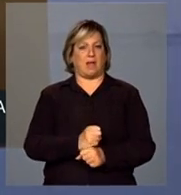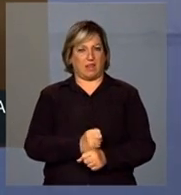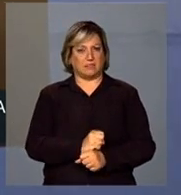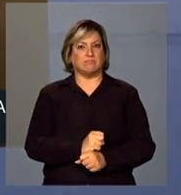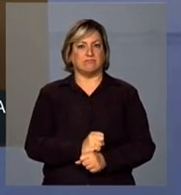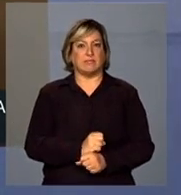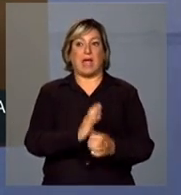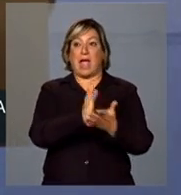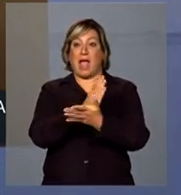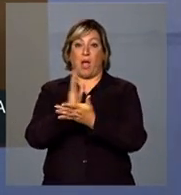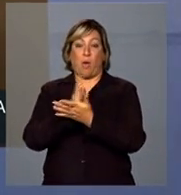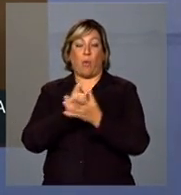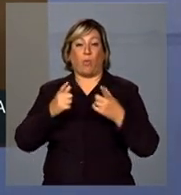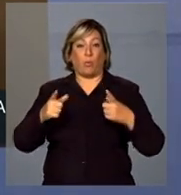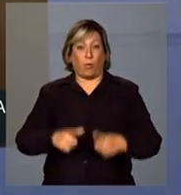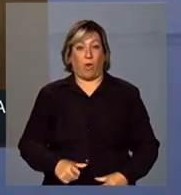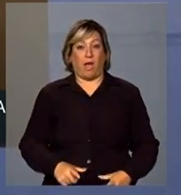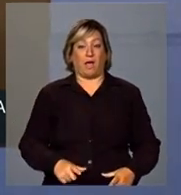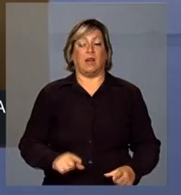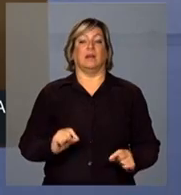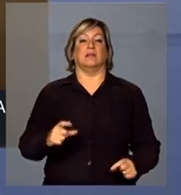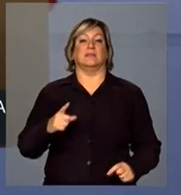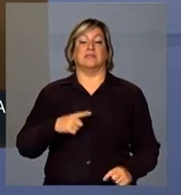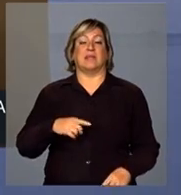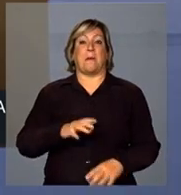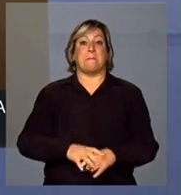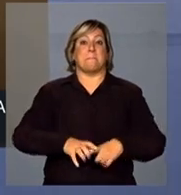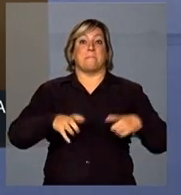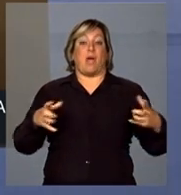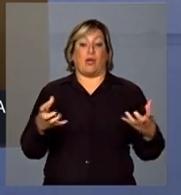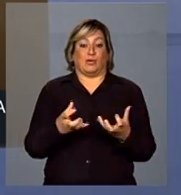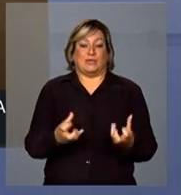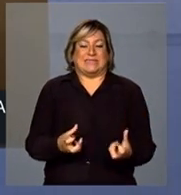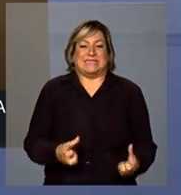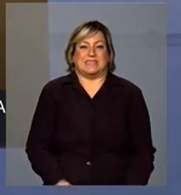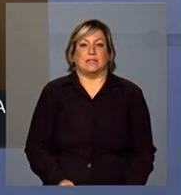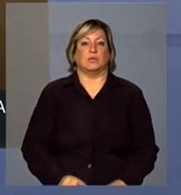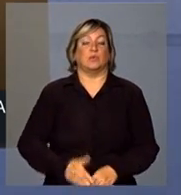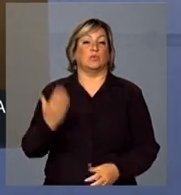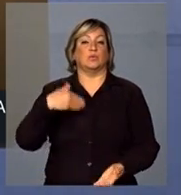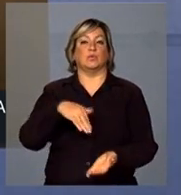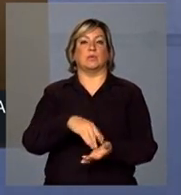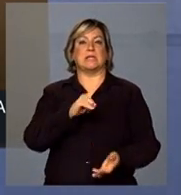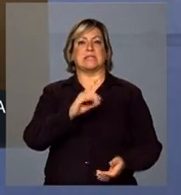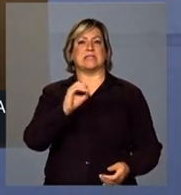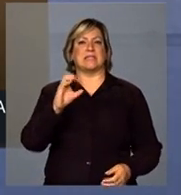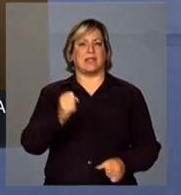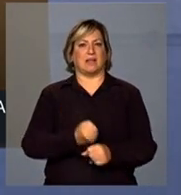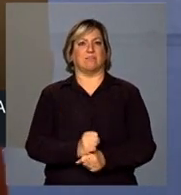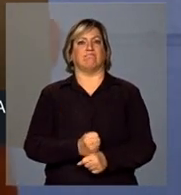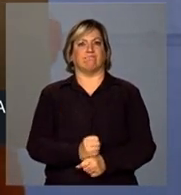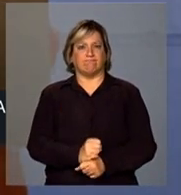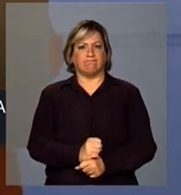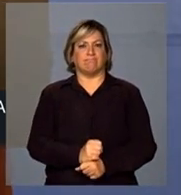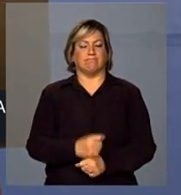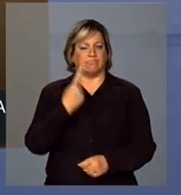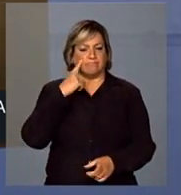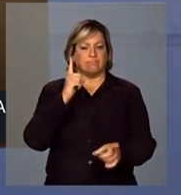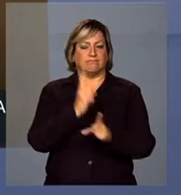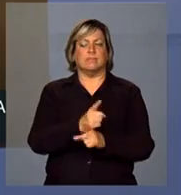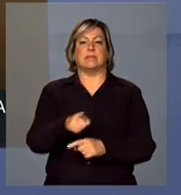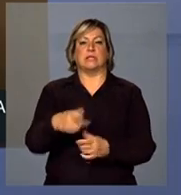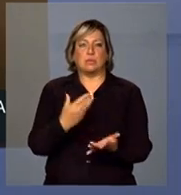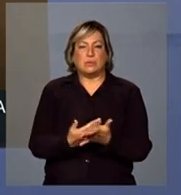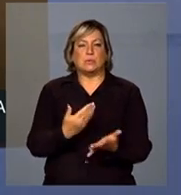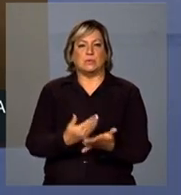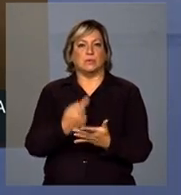alguns lugares é a maior seca dos últimos 100 anos. Esse é um dado científico,